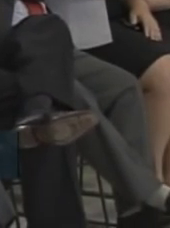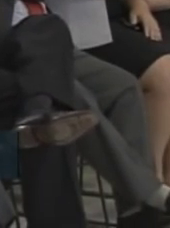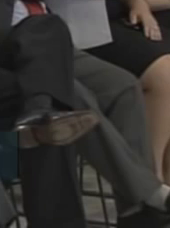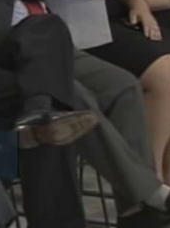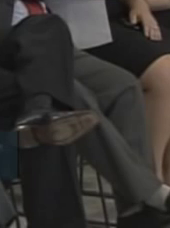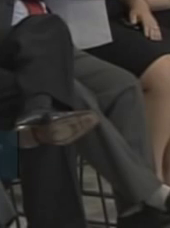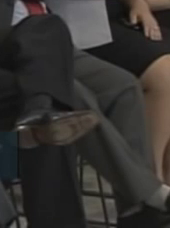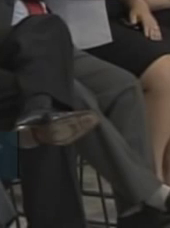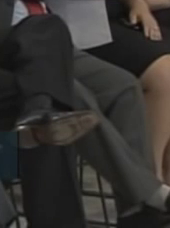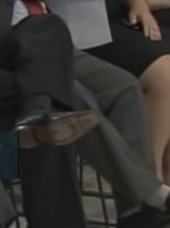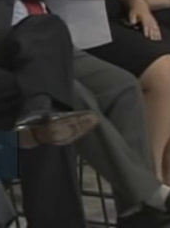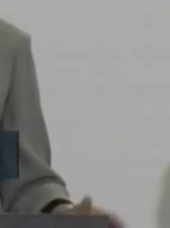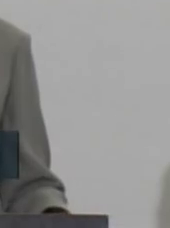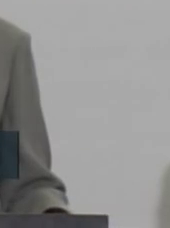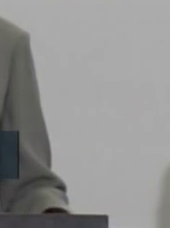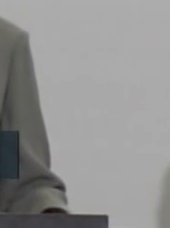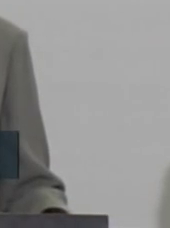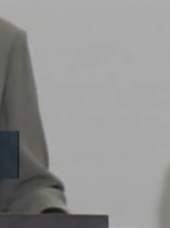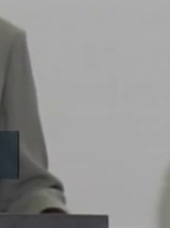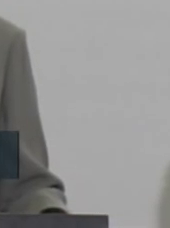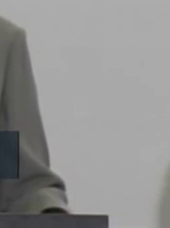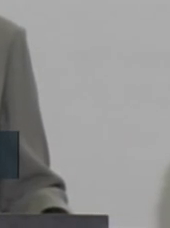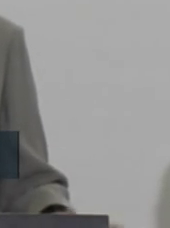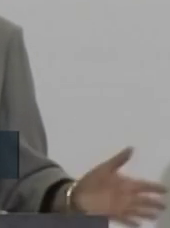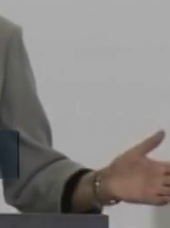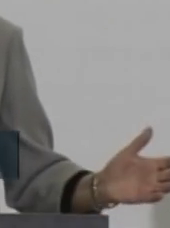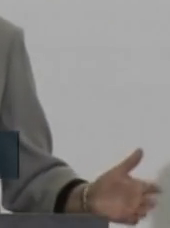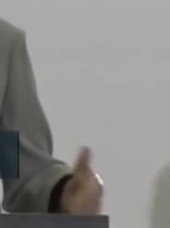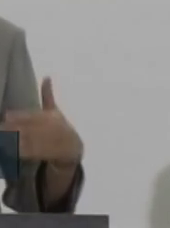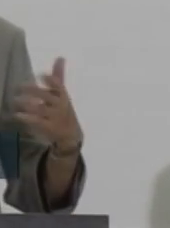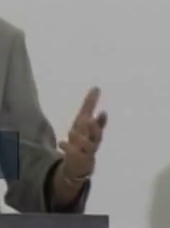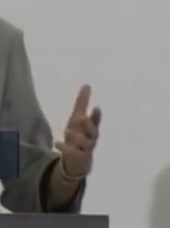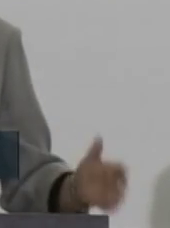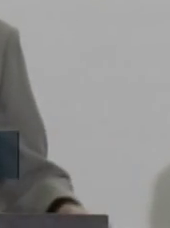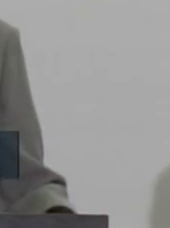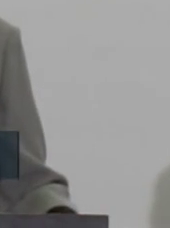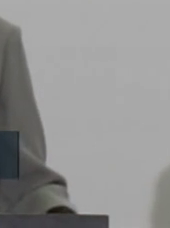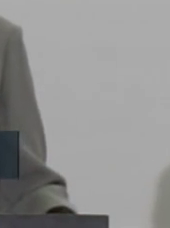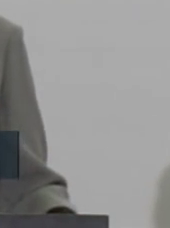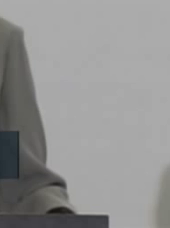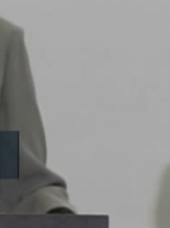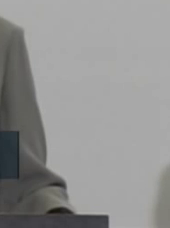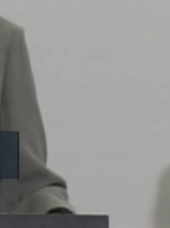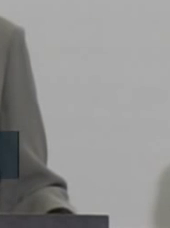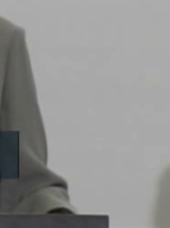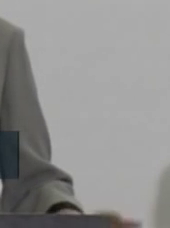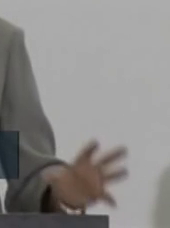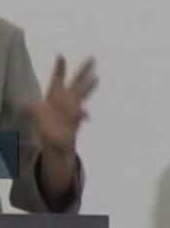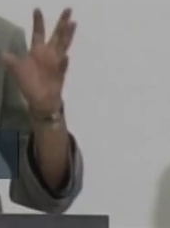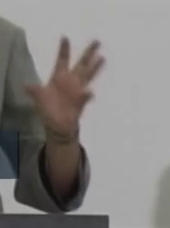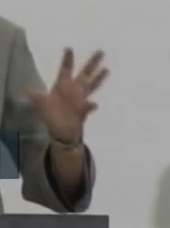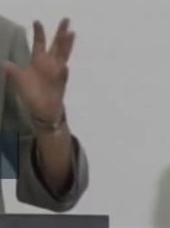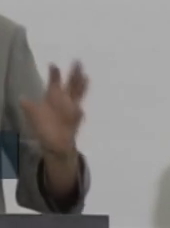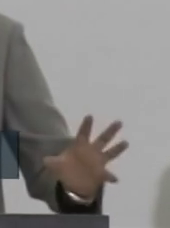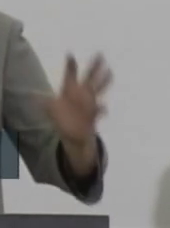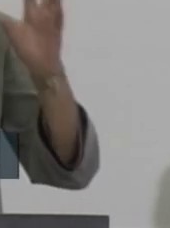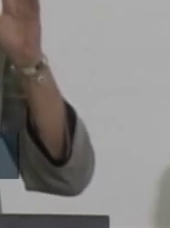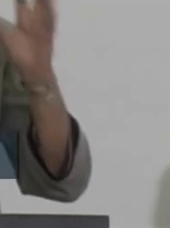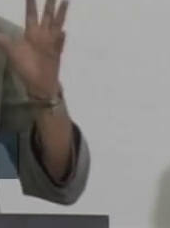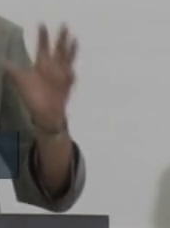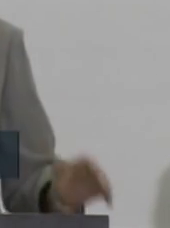A elevação da faixa de renda até 60 mil também é muito importante, mas